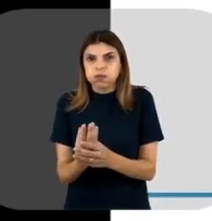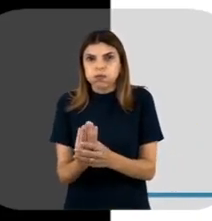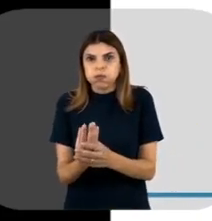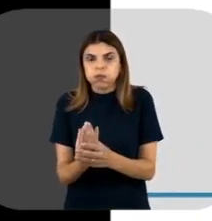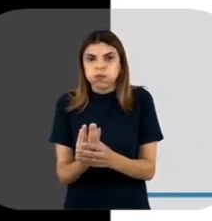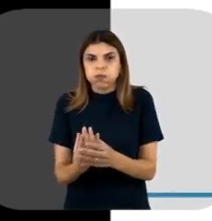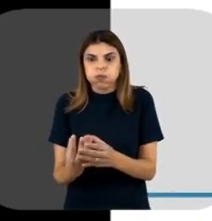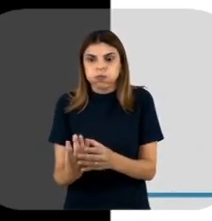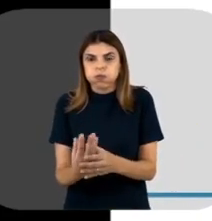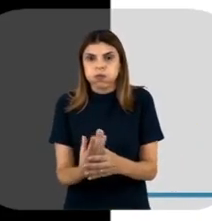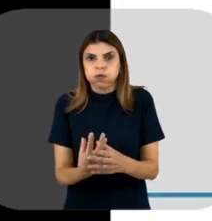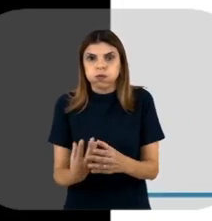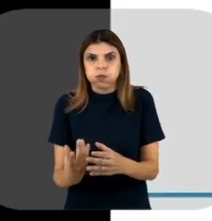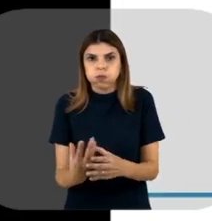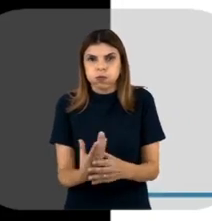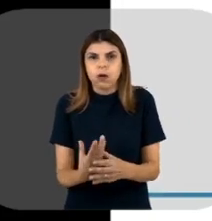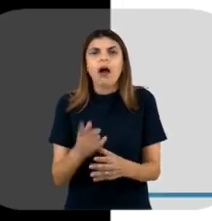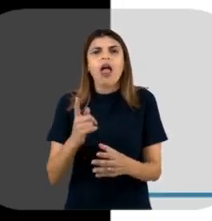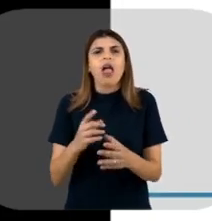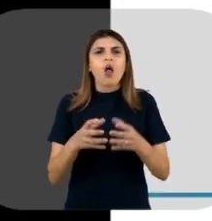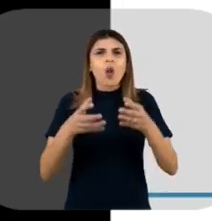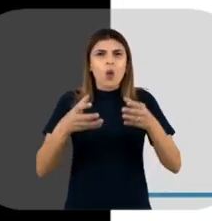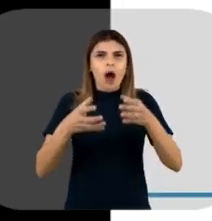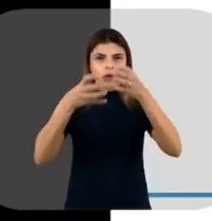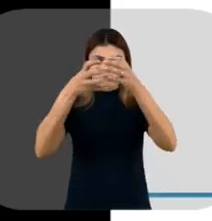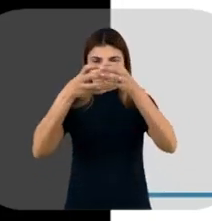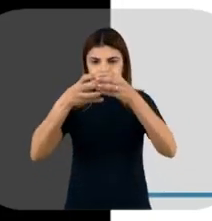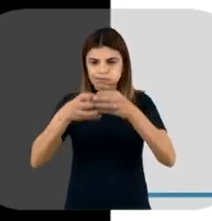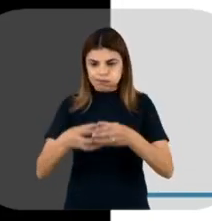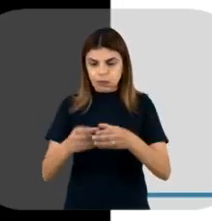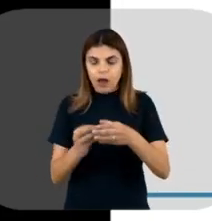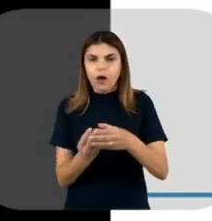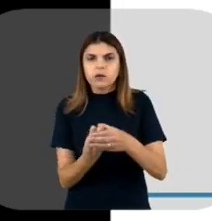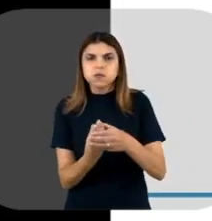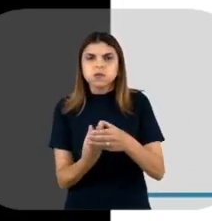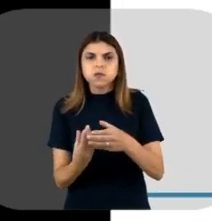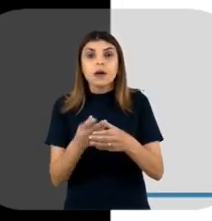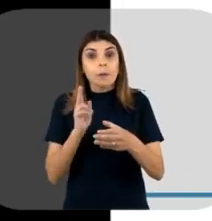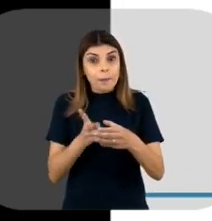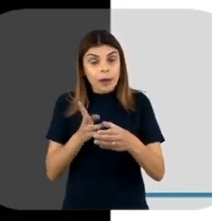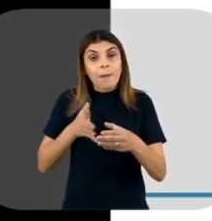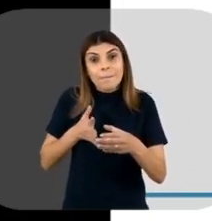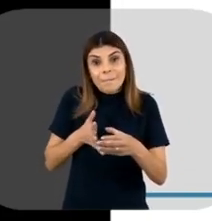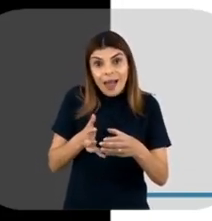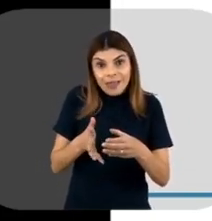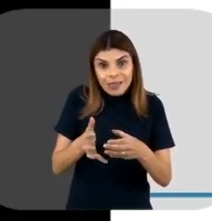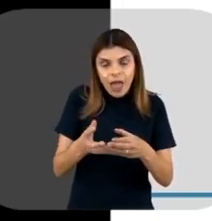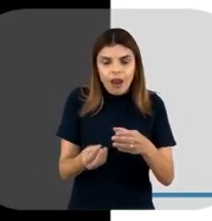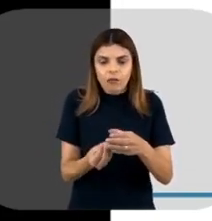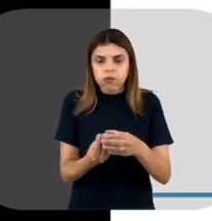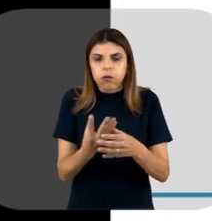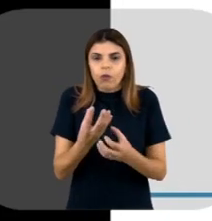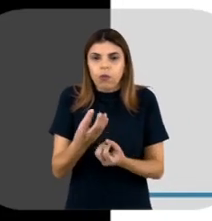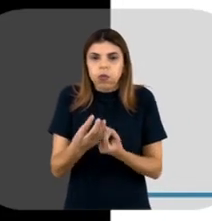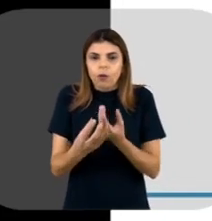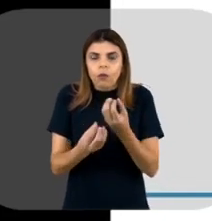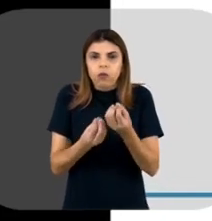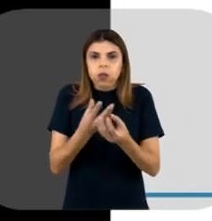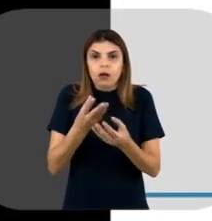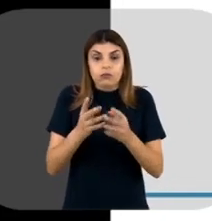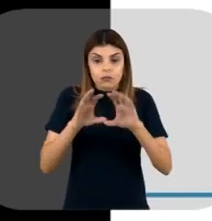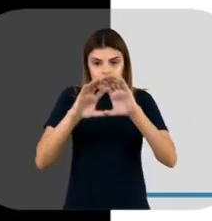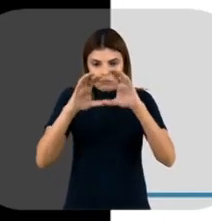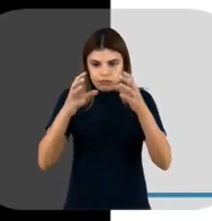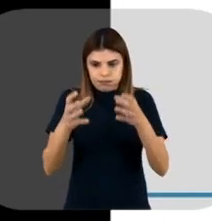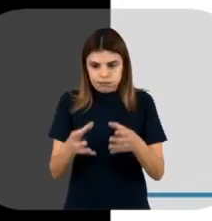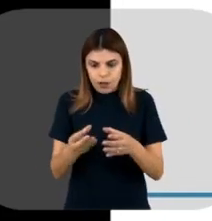fermentador, né? Fermentadores são, produzem cultivos bacterianos ou cultivos celulares, de uma forma